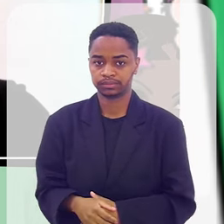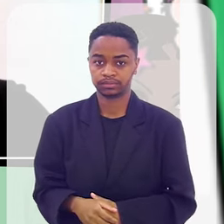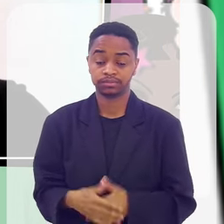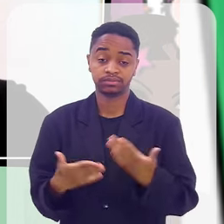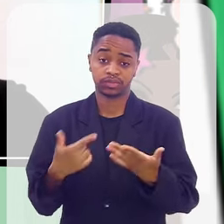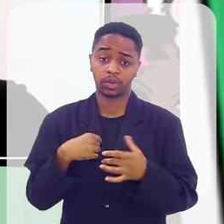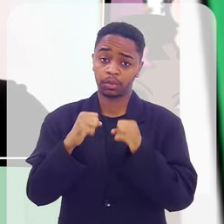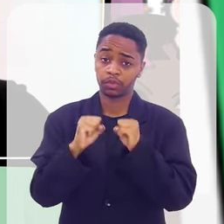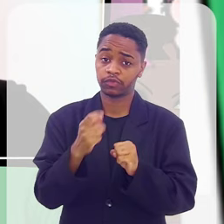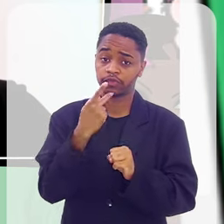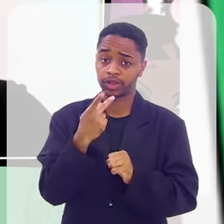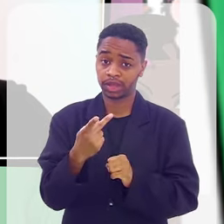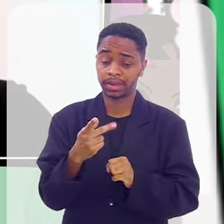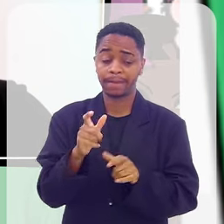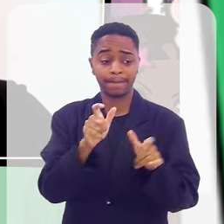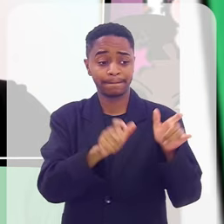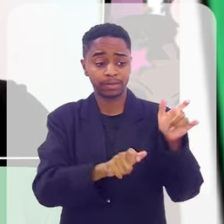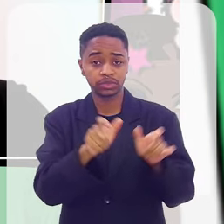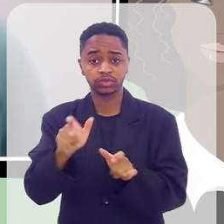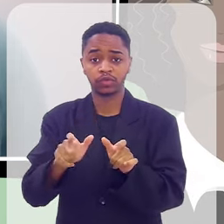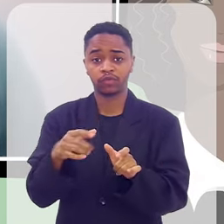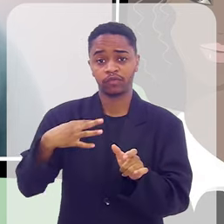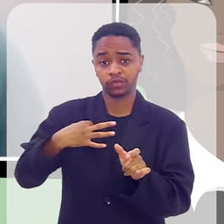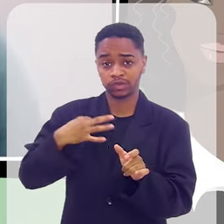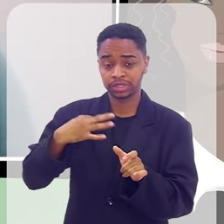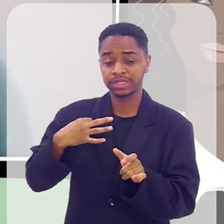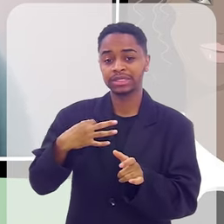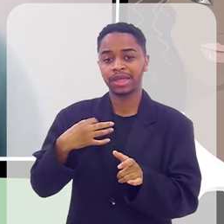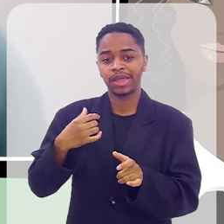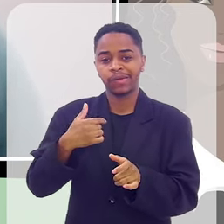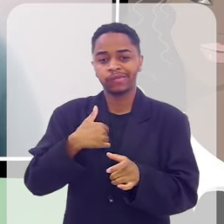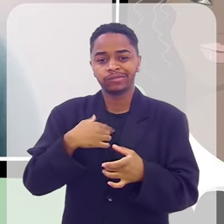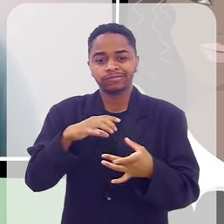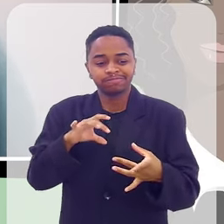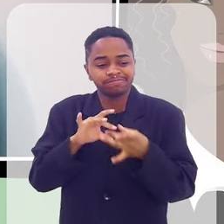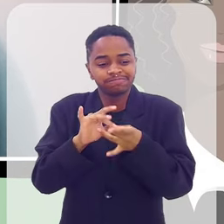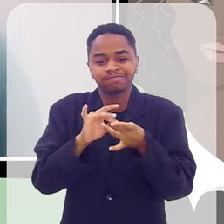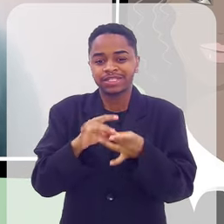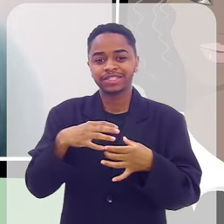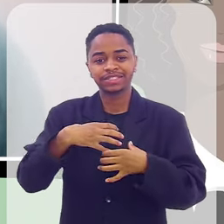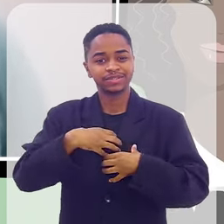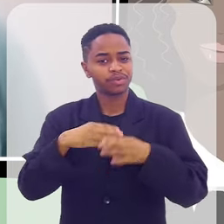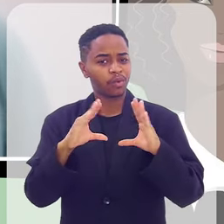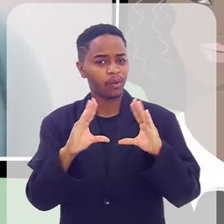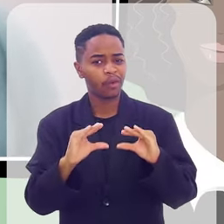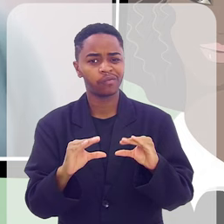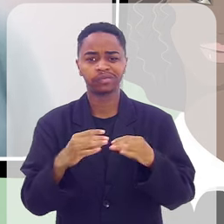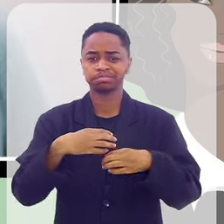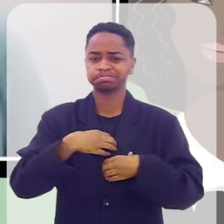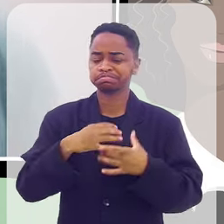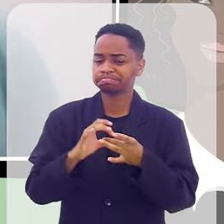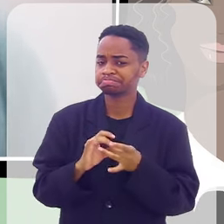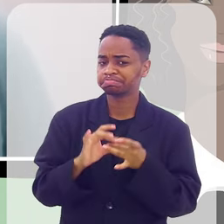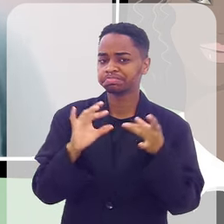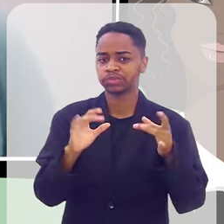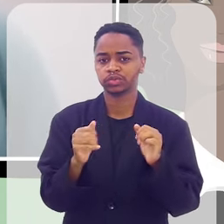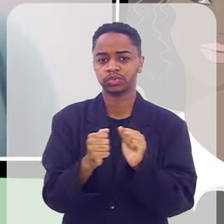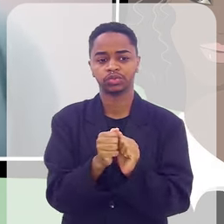Posso dizer que todos os voluntários locais são os meus corpinhos, me sinto super à vontade com eles, né?